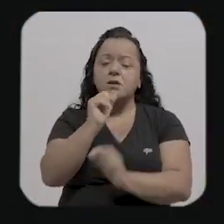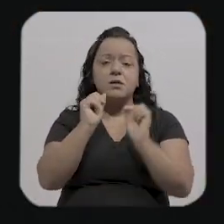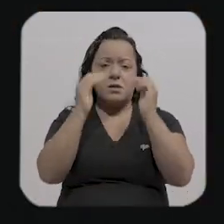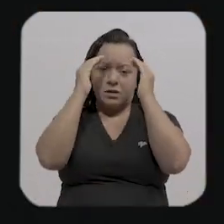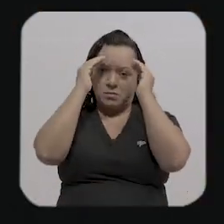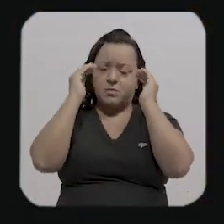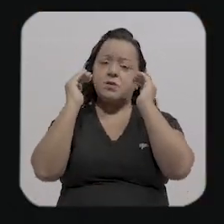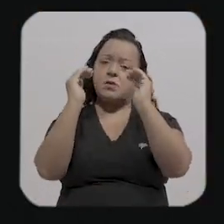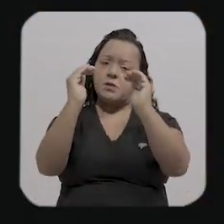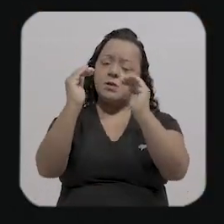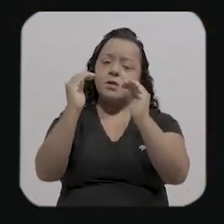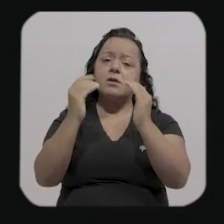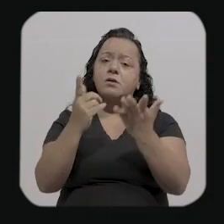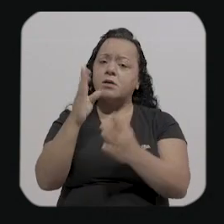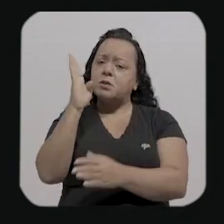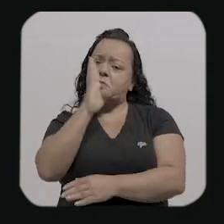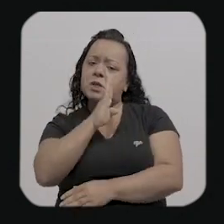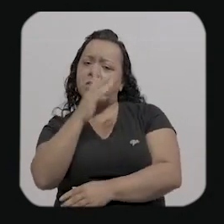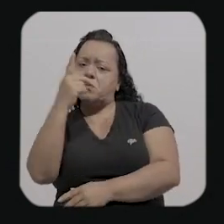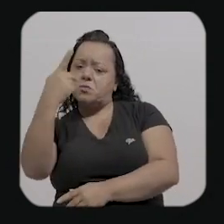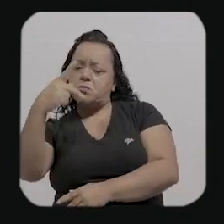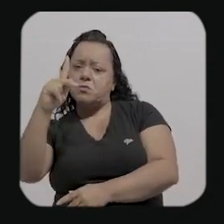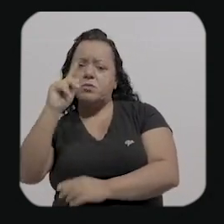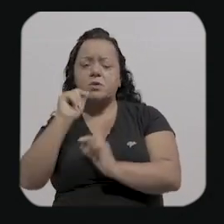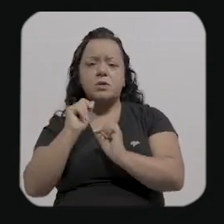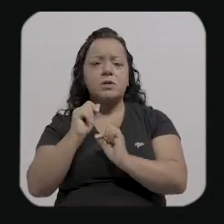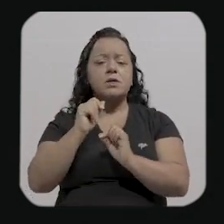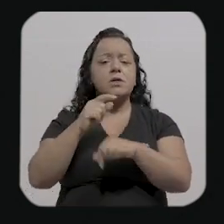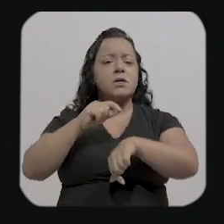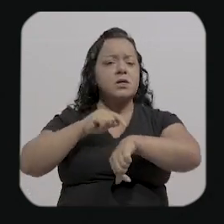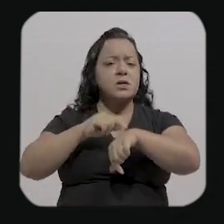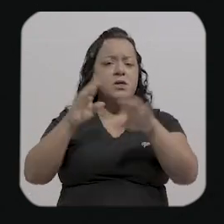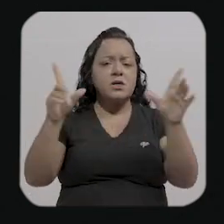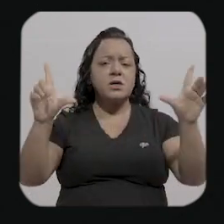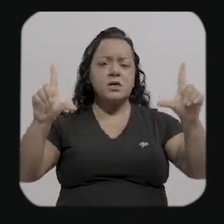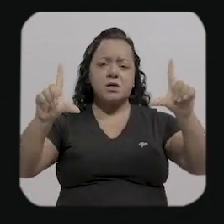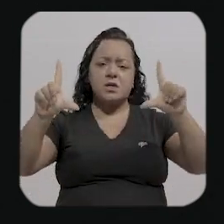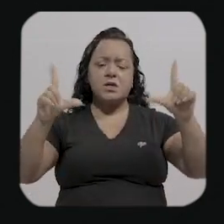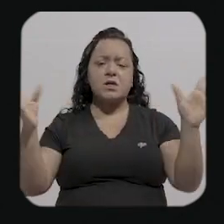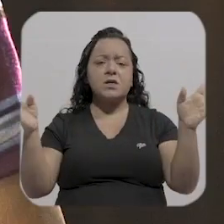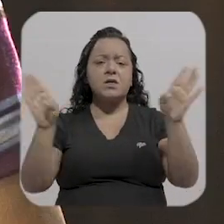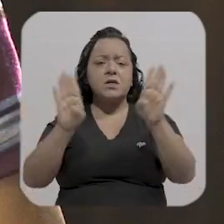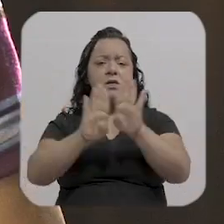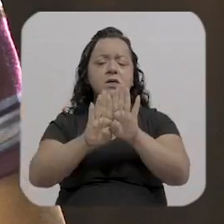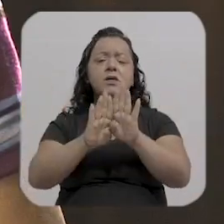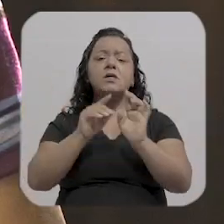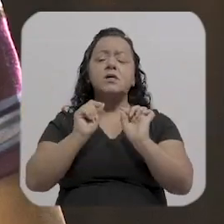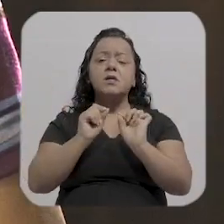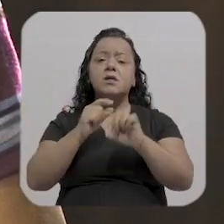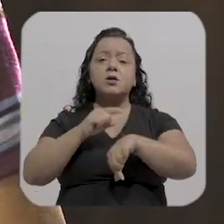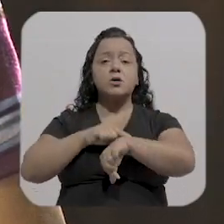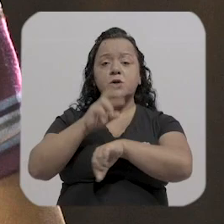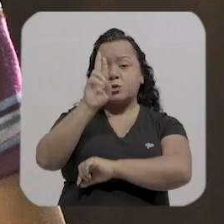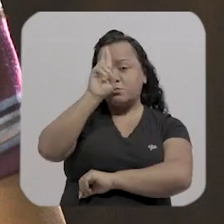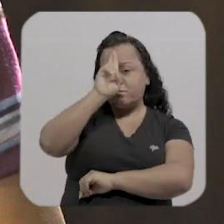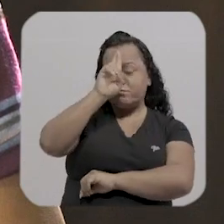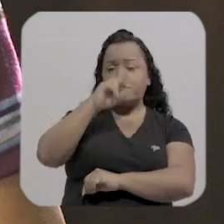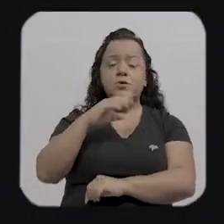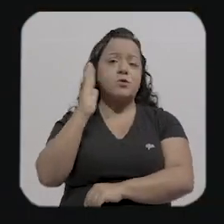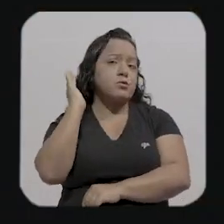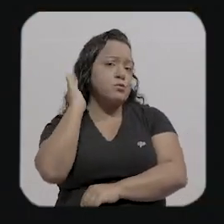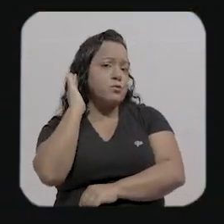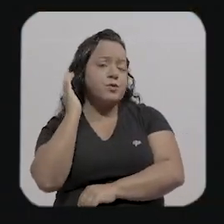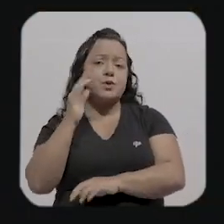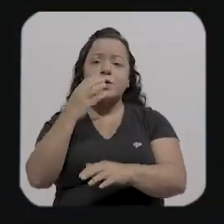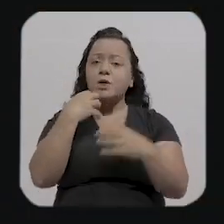vamos cada um programar a vida do jeito que quiser e ouvir a música que a gente mais gosta e dizer que gosta de quem a gente